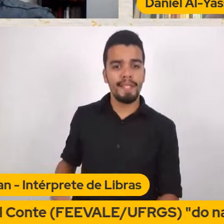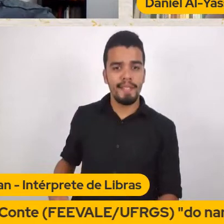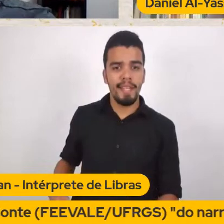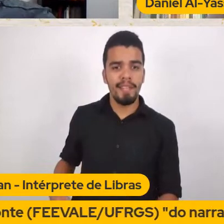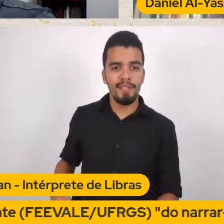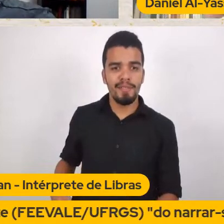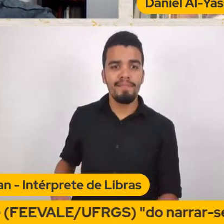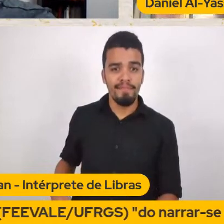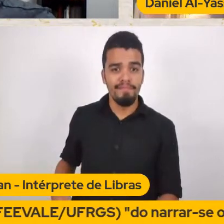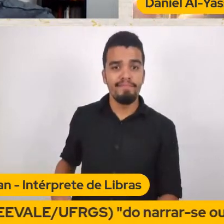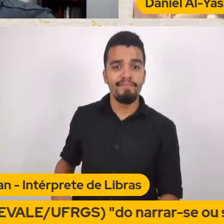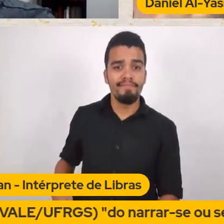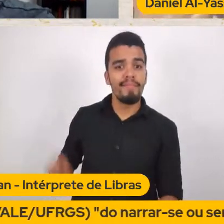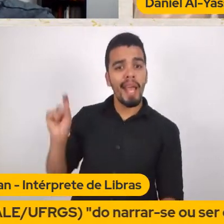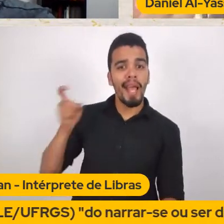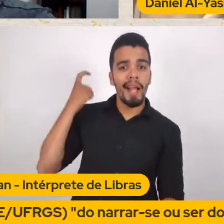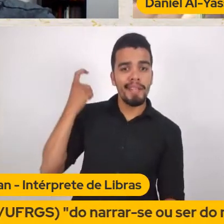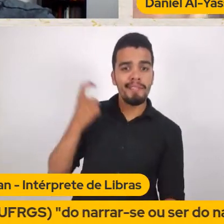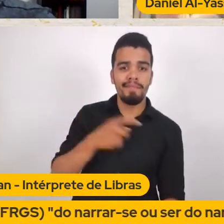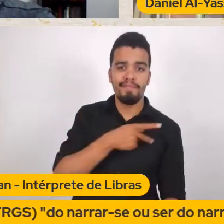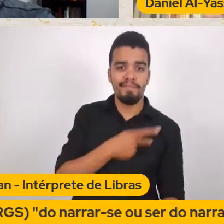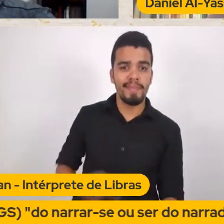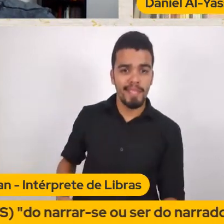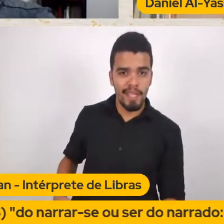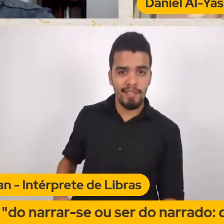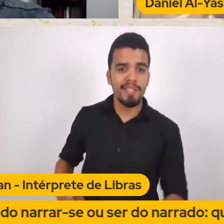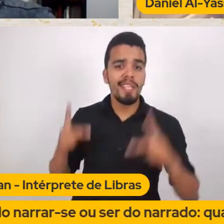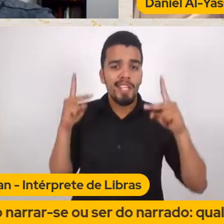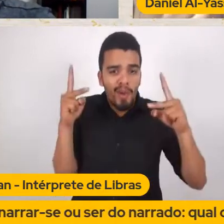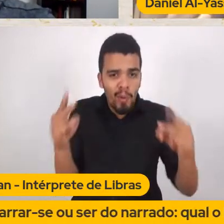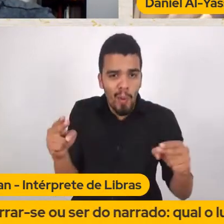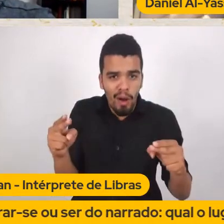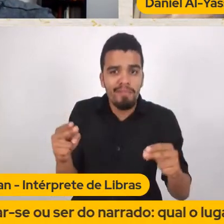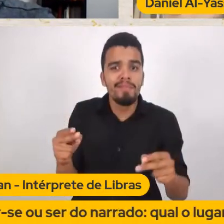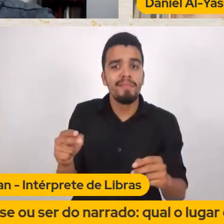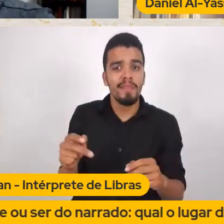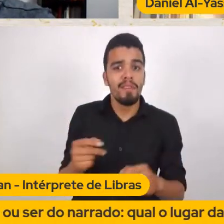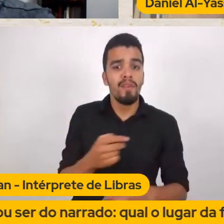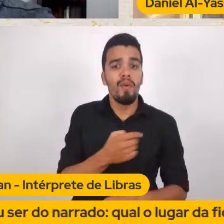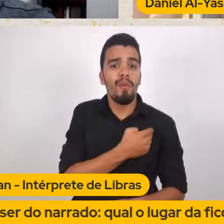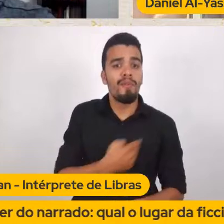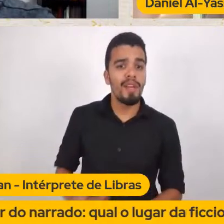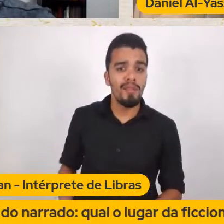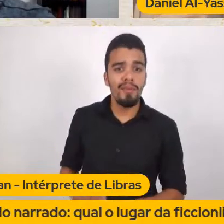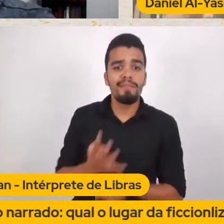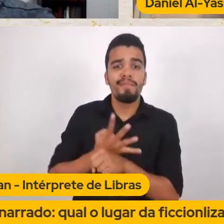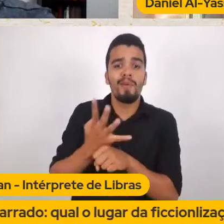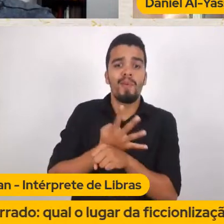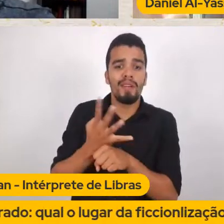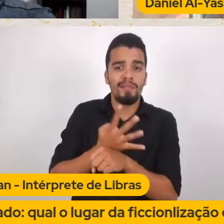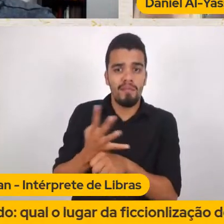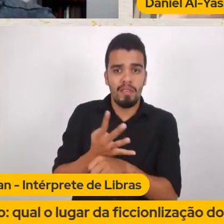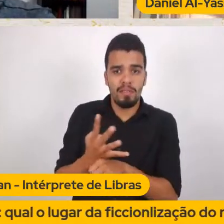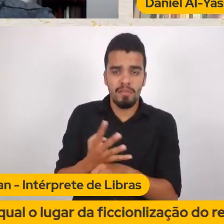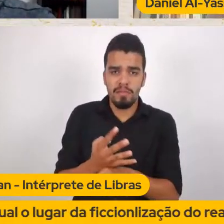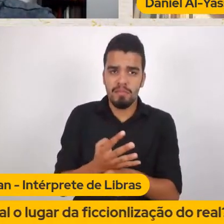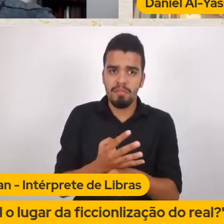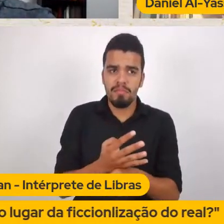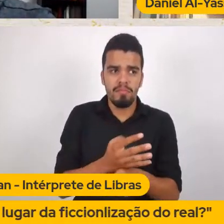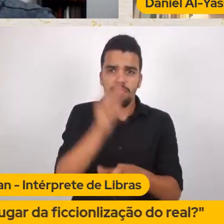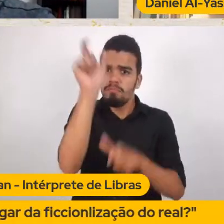Sujeitos Sem noção Cultural Sem entendimento Histórico Sem noção Do outro Sem empatia